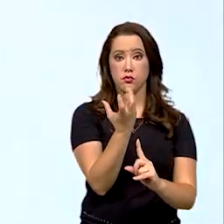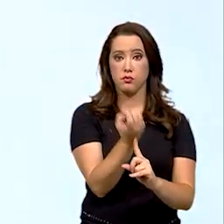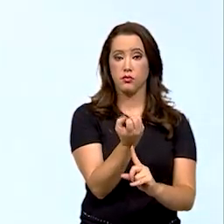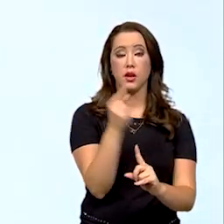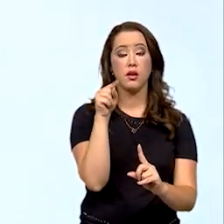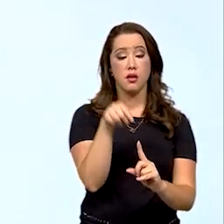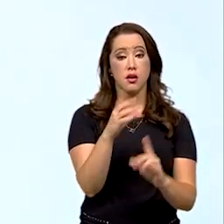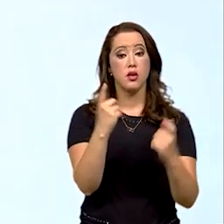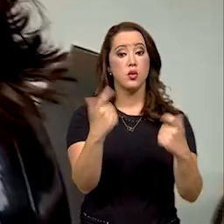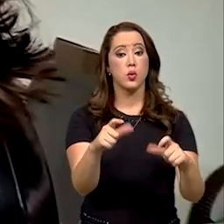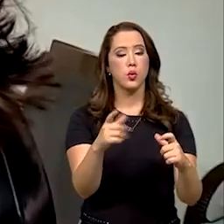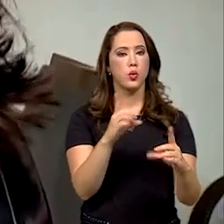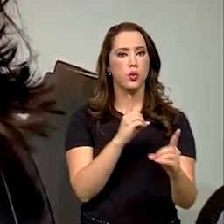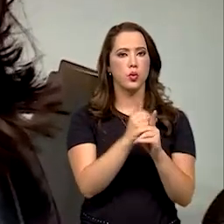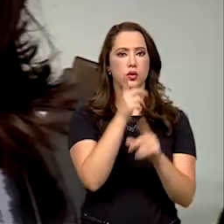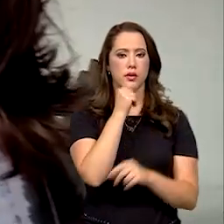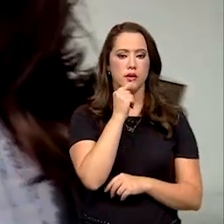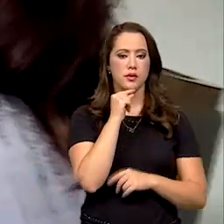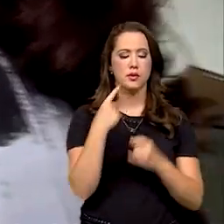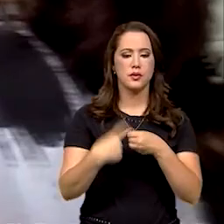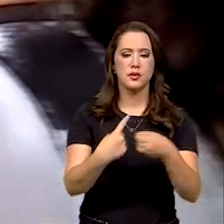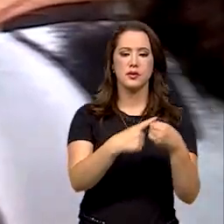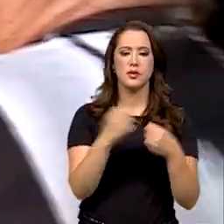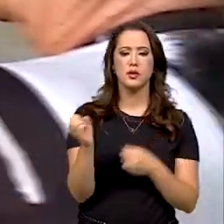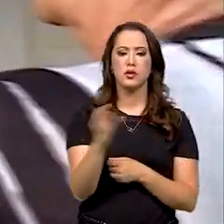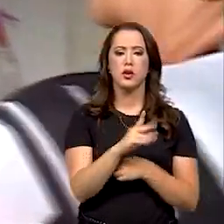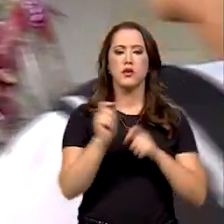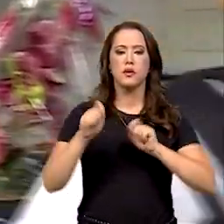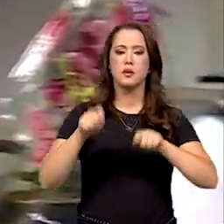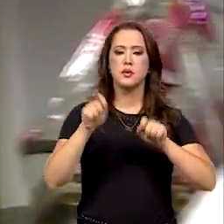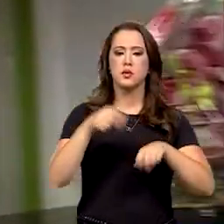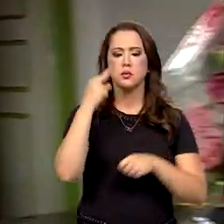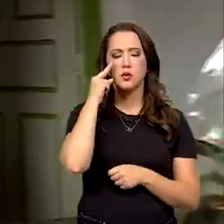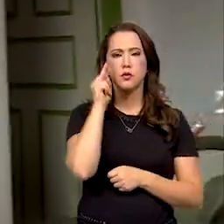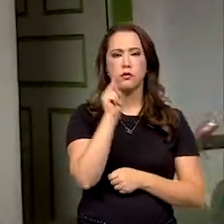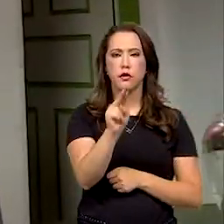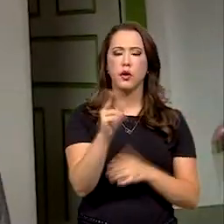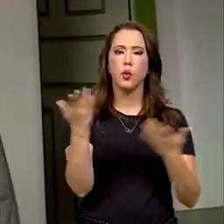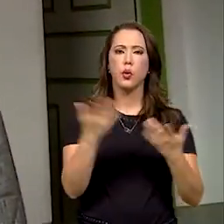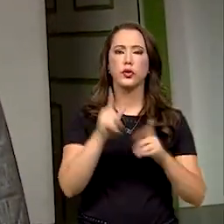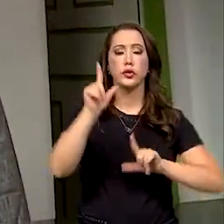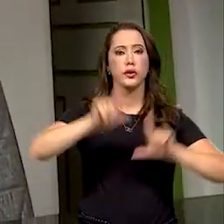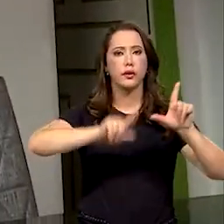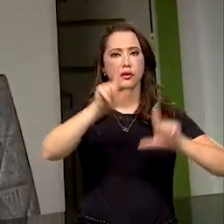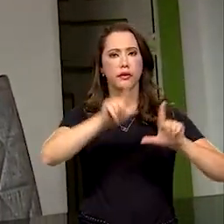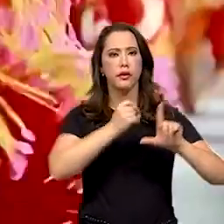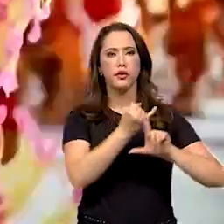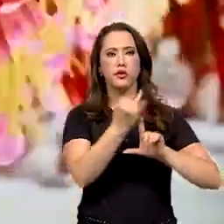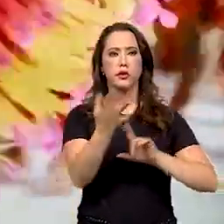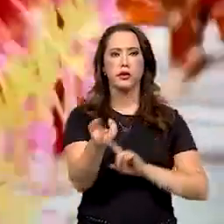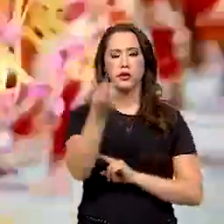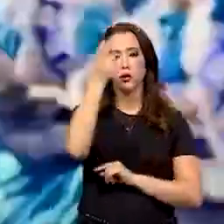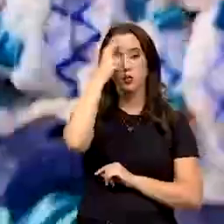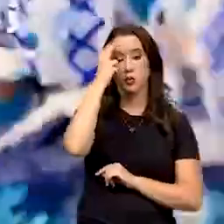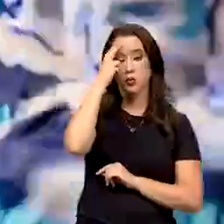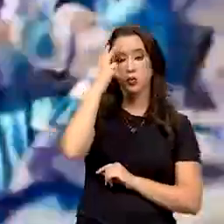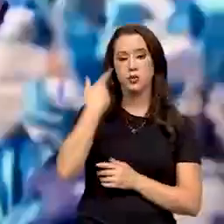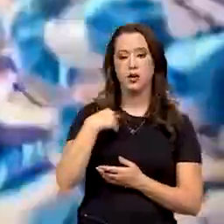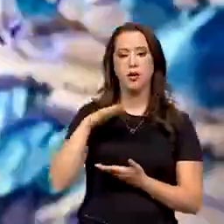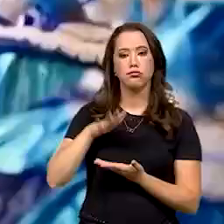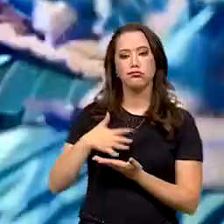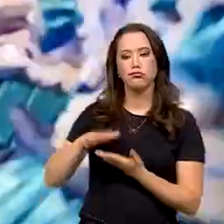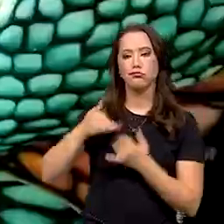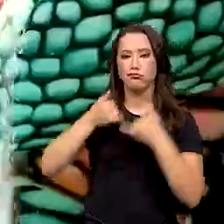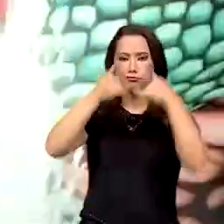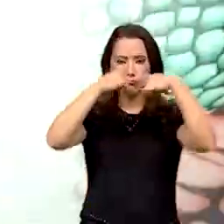Encontro das Águas na Cidade, novos segmentos de público terão espaço na programação que atende a diversidade cultural, no ritmo das toadas,